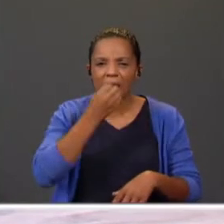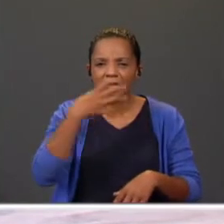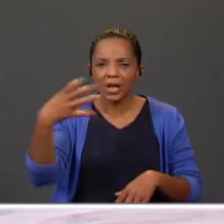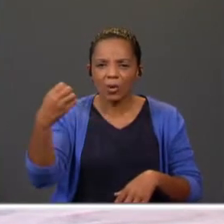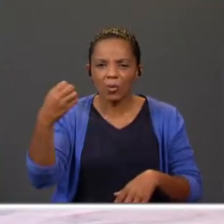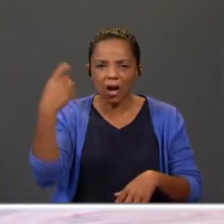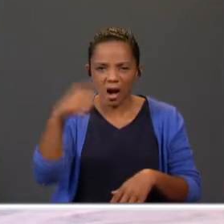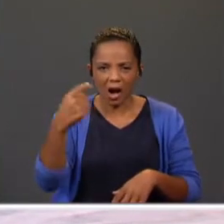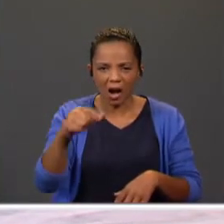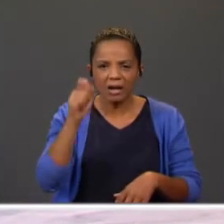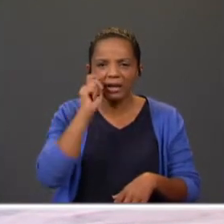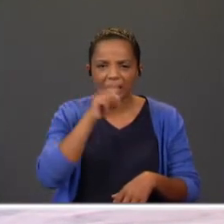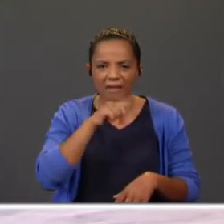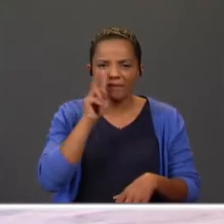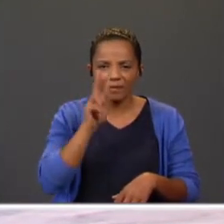dragões?